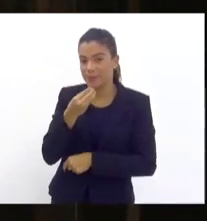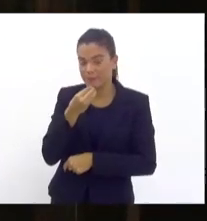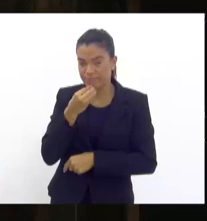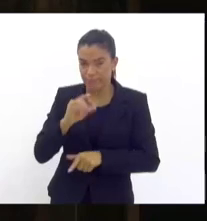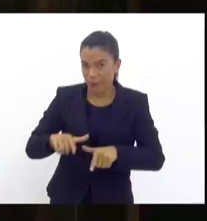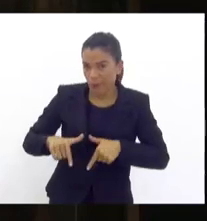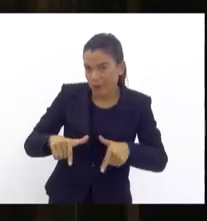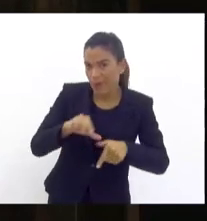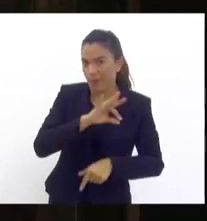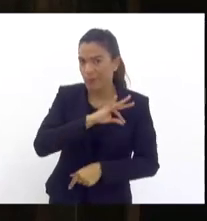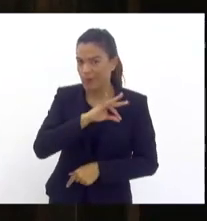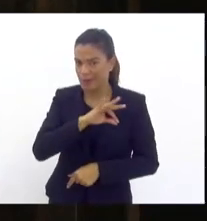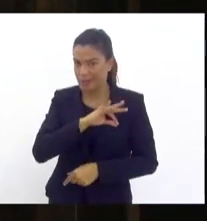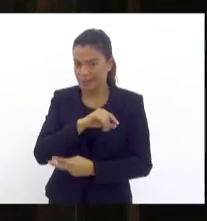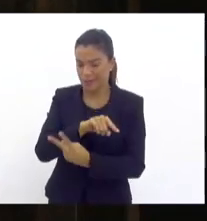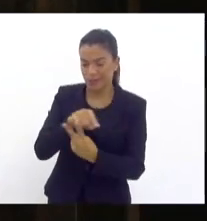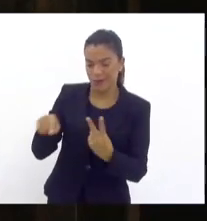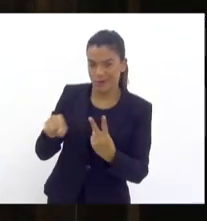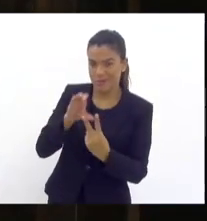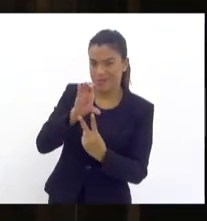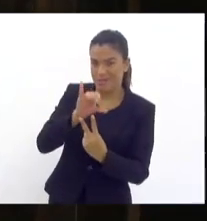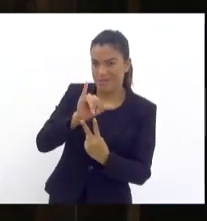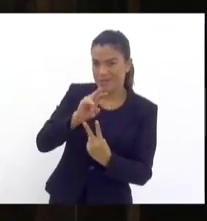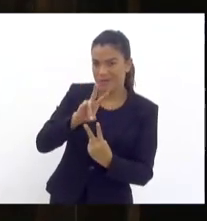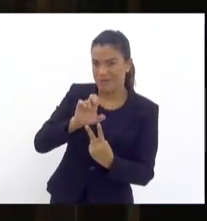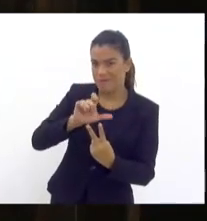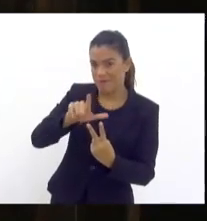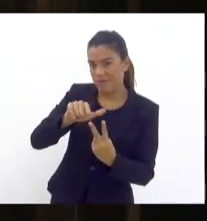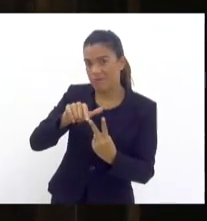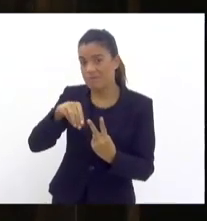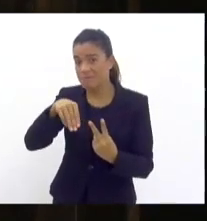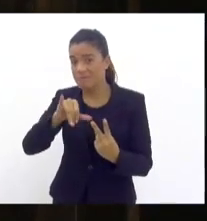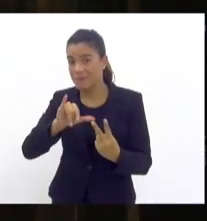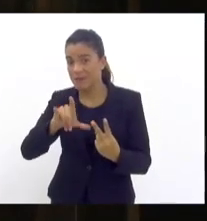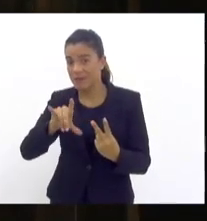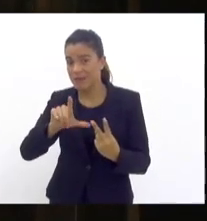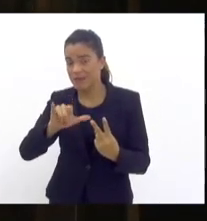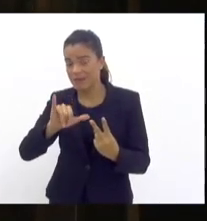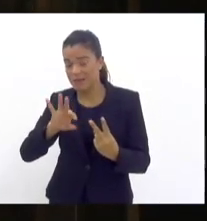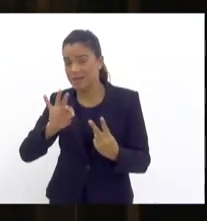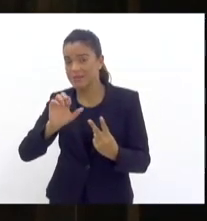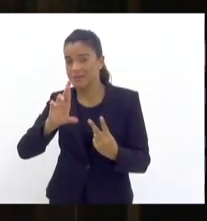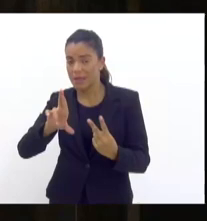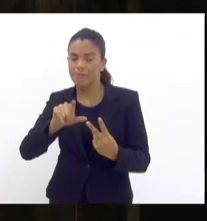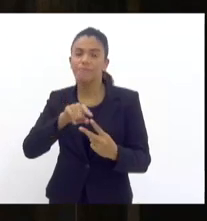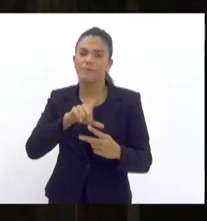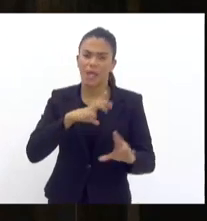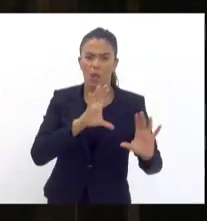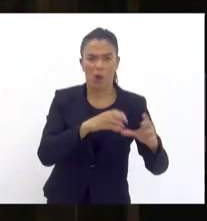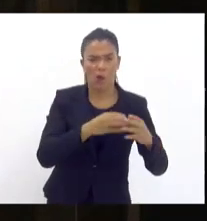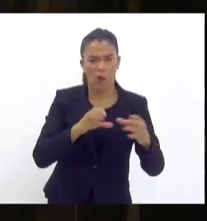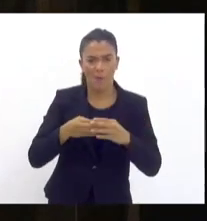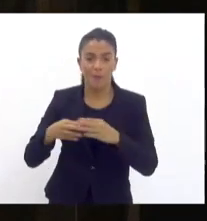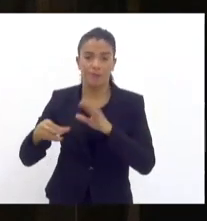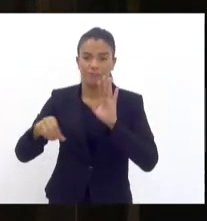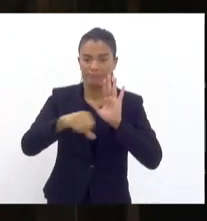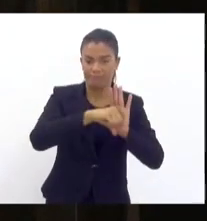civil e da polícia militar, tanto as facções Comando Vermelho quanto o Terceiro Comando